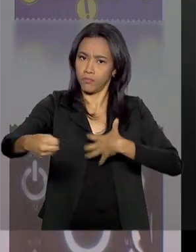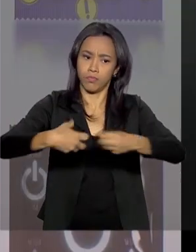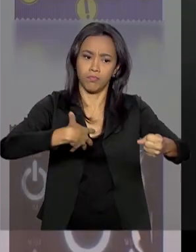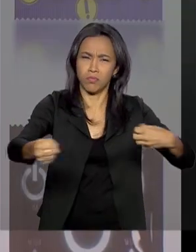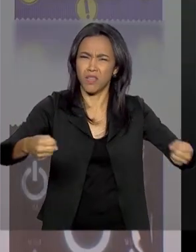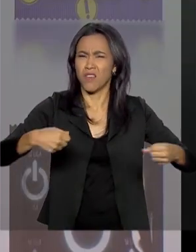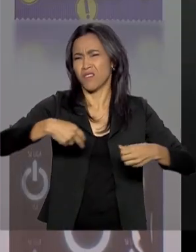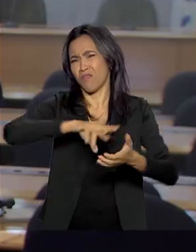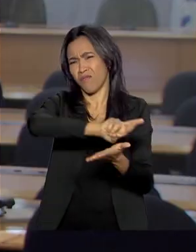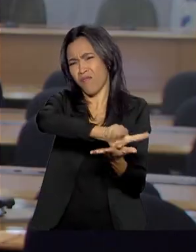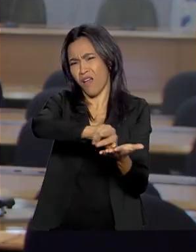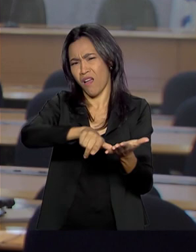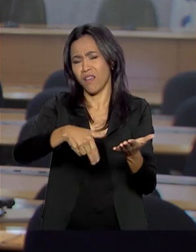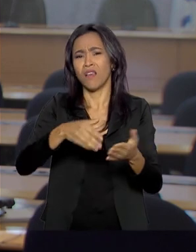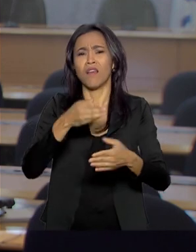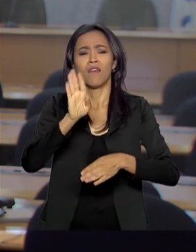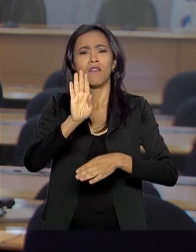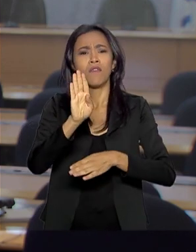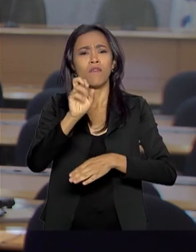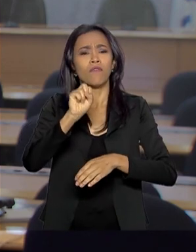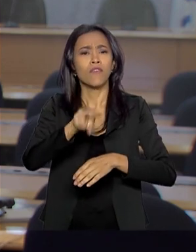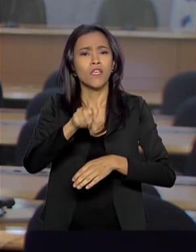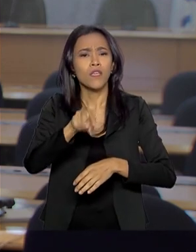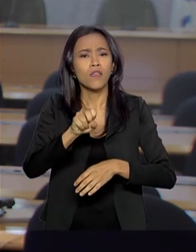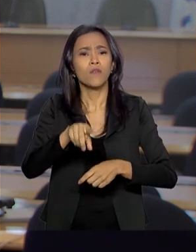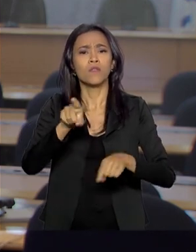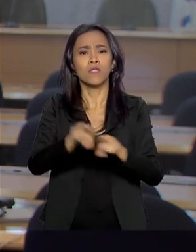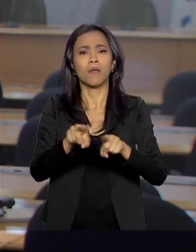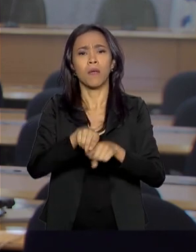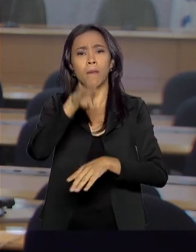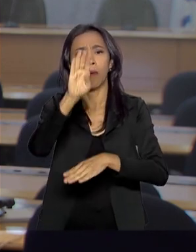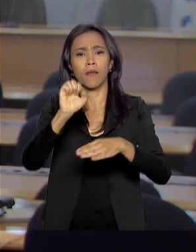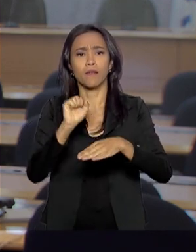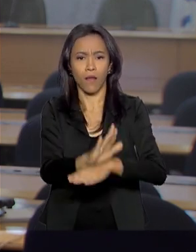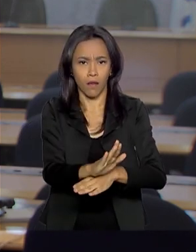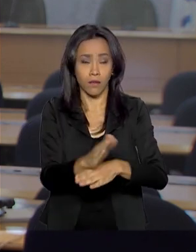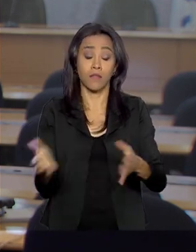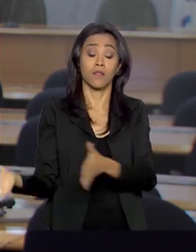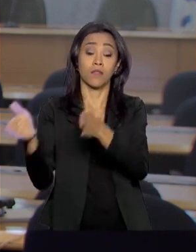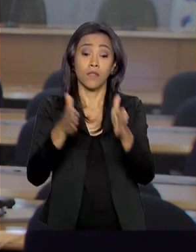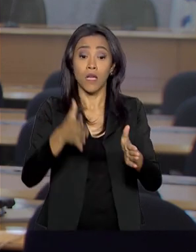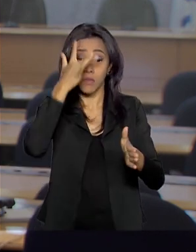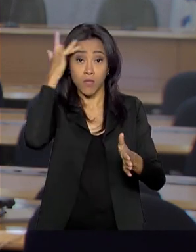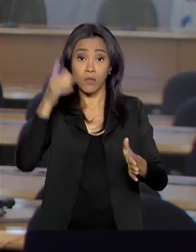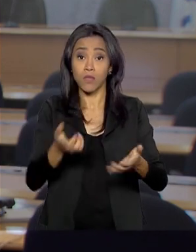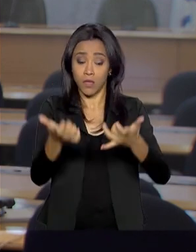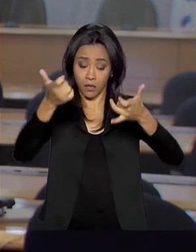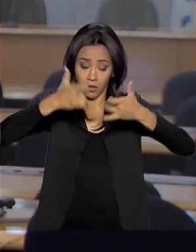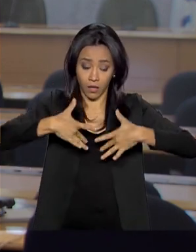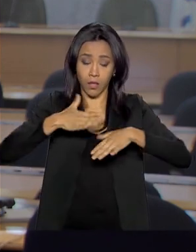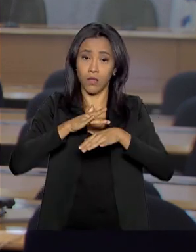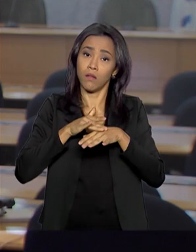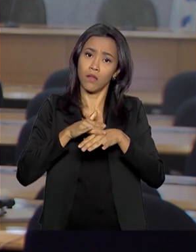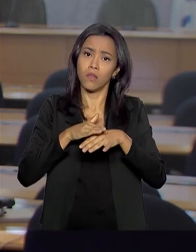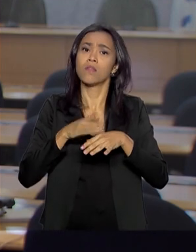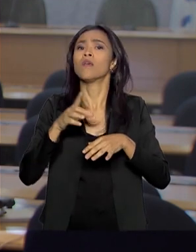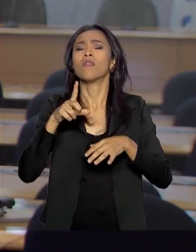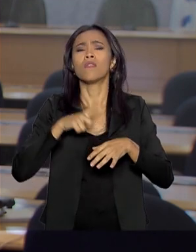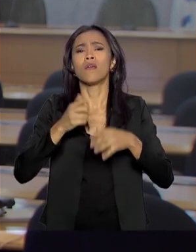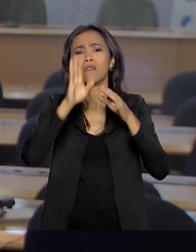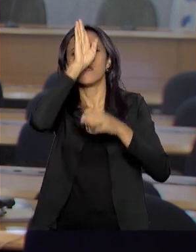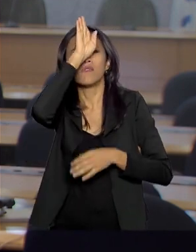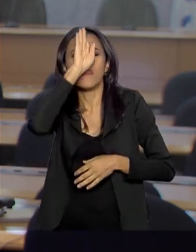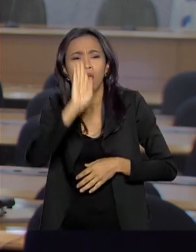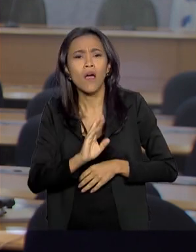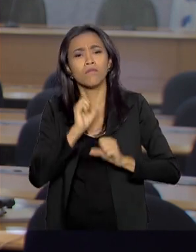vírus e bactérias. O atendimento e o tratamento das pessoas com estas doenças são ofertados de forma gratuita no Sistema